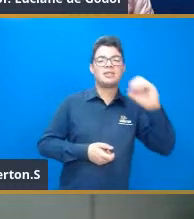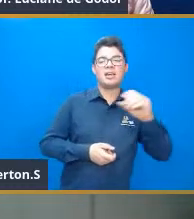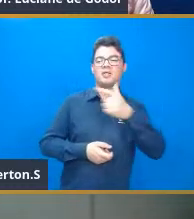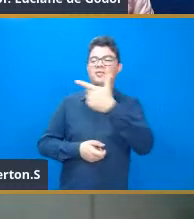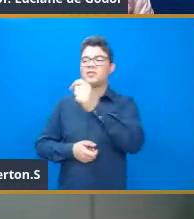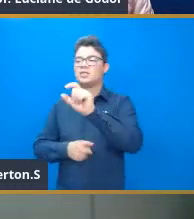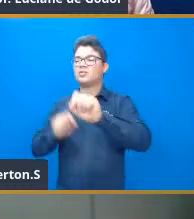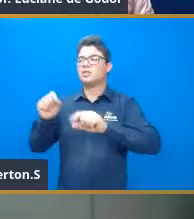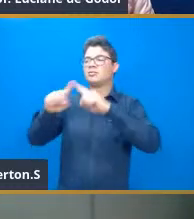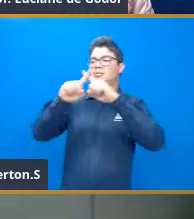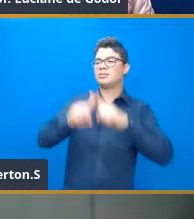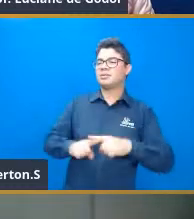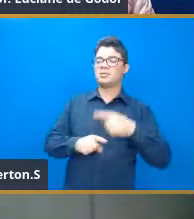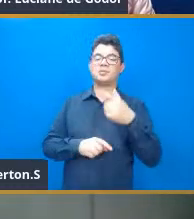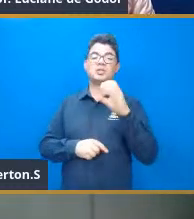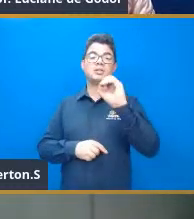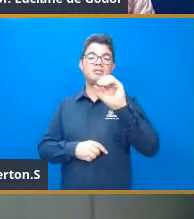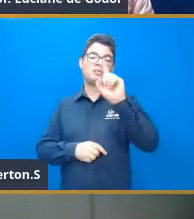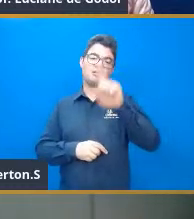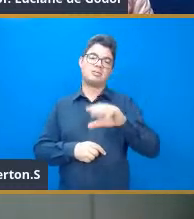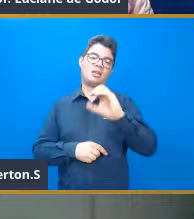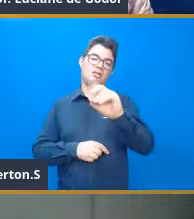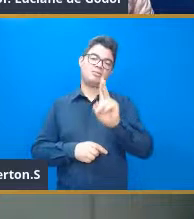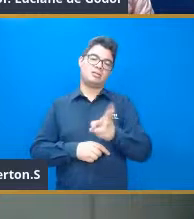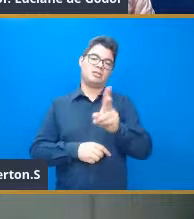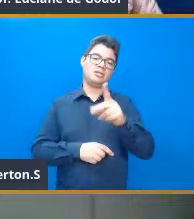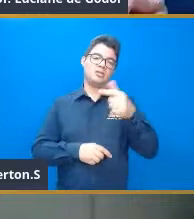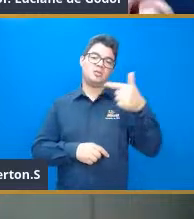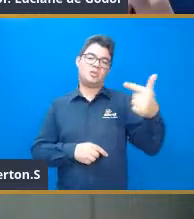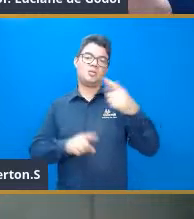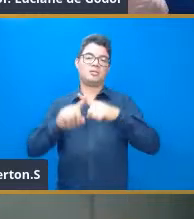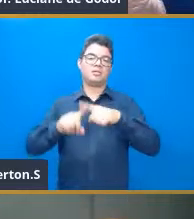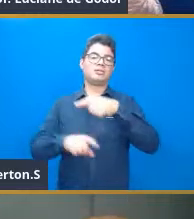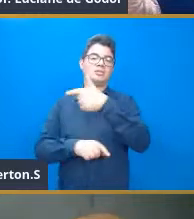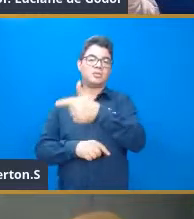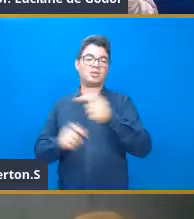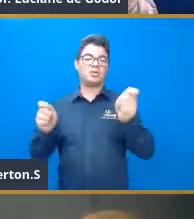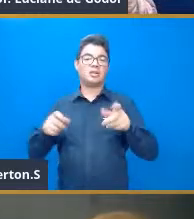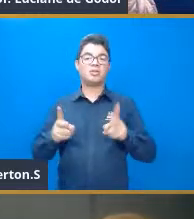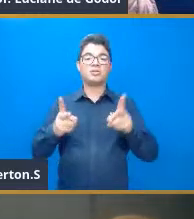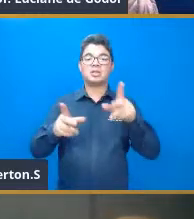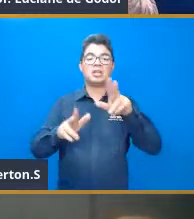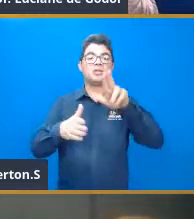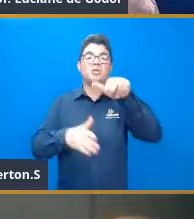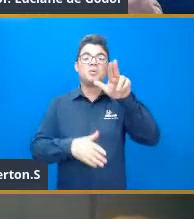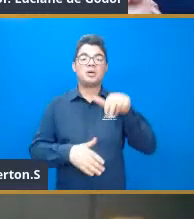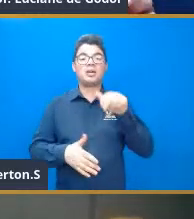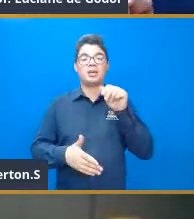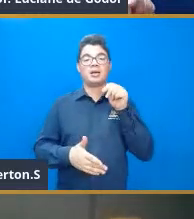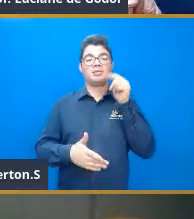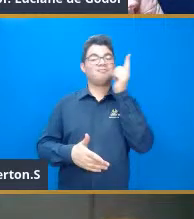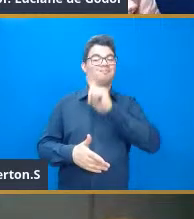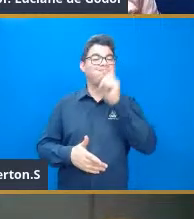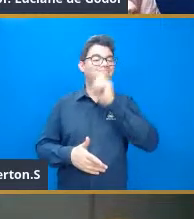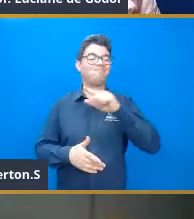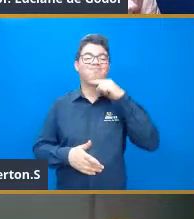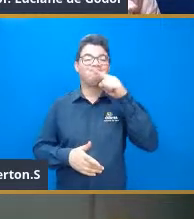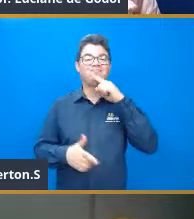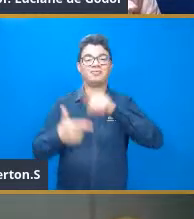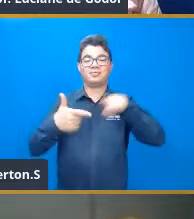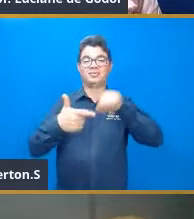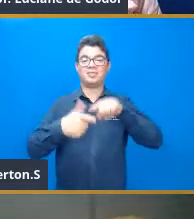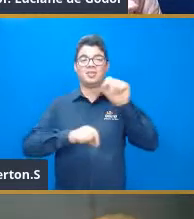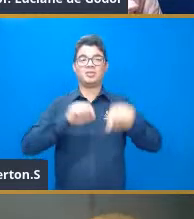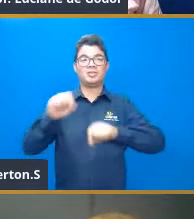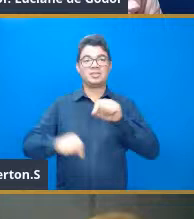se multiplica por zero, dá zero, se subtrai de dois, o dois continua lá, você não consegue dividir, não se livra daquele número não, né, é